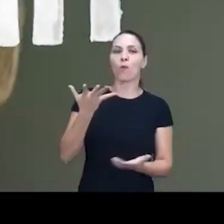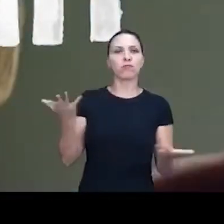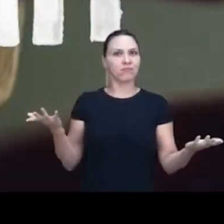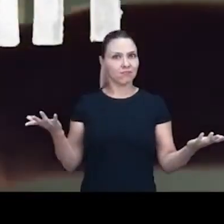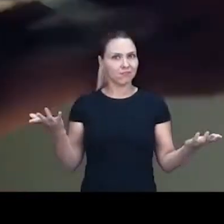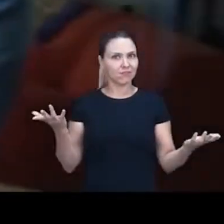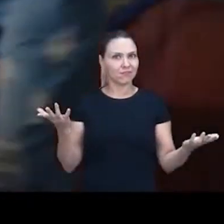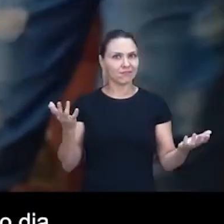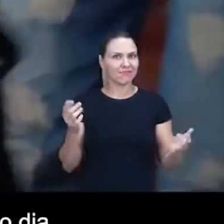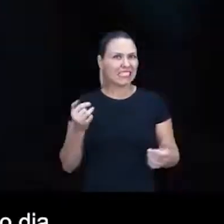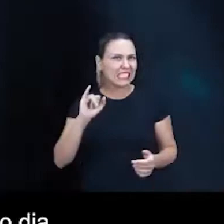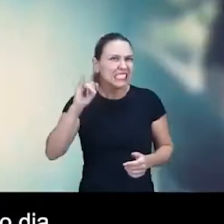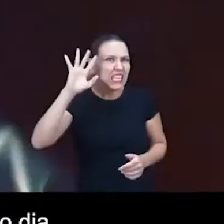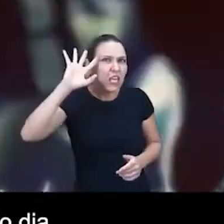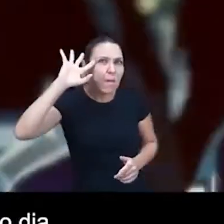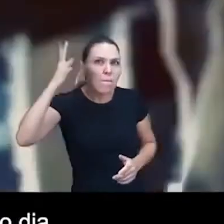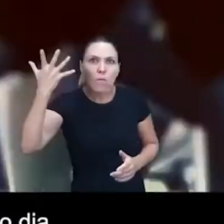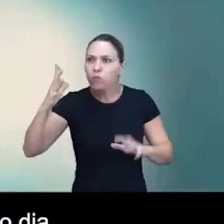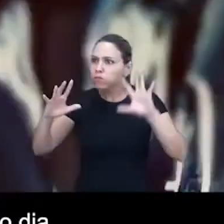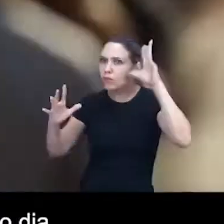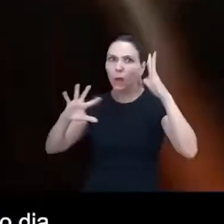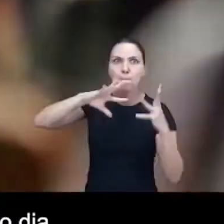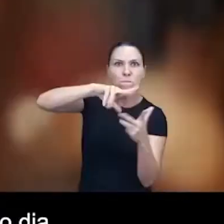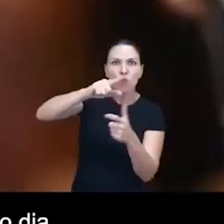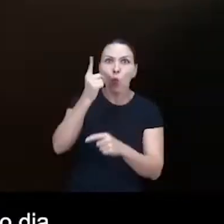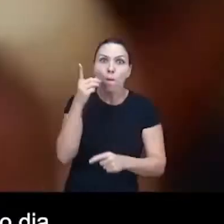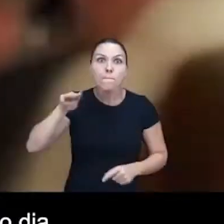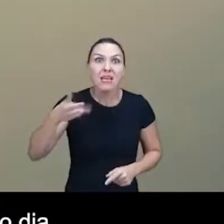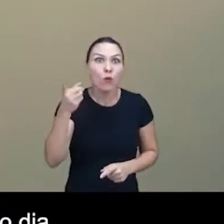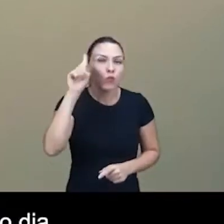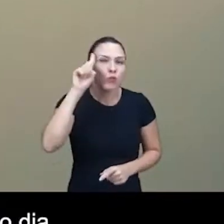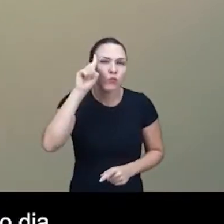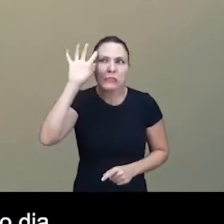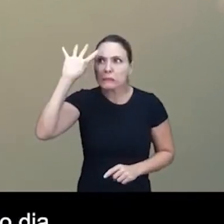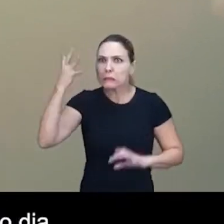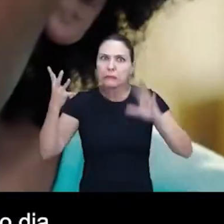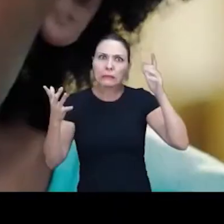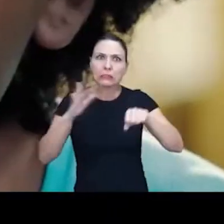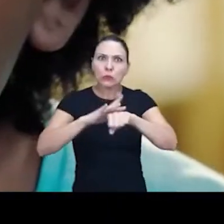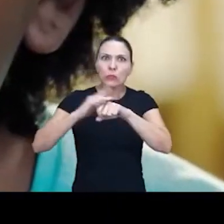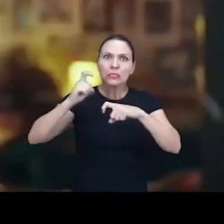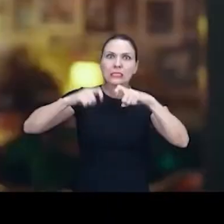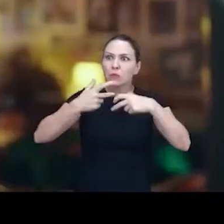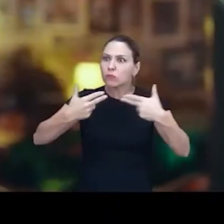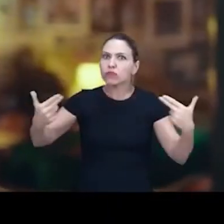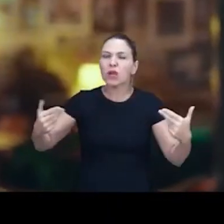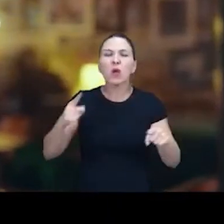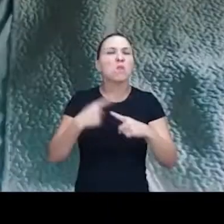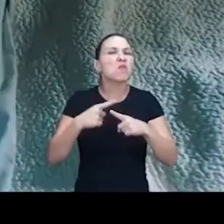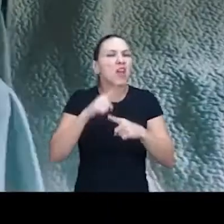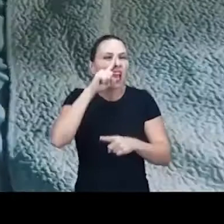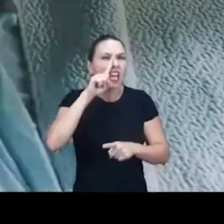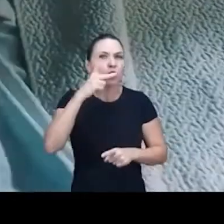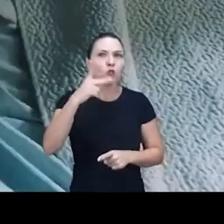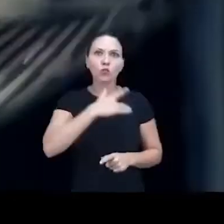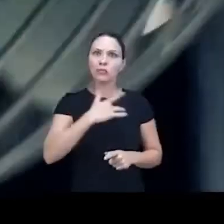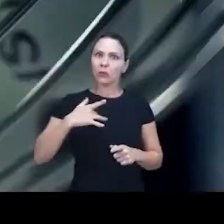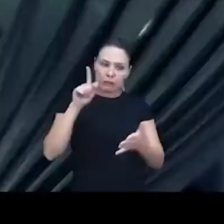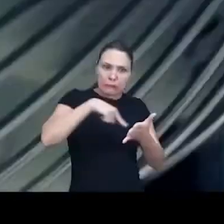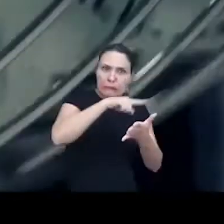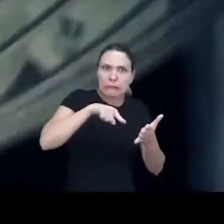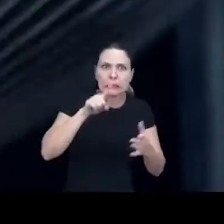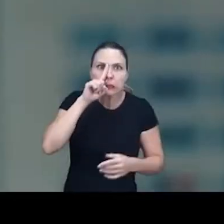camisinha sempre com você? Se no mundo acontecem um milhão de novos casos de ISTs todo dia, pra que arriscar sua saúde nessa